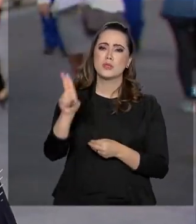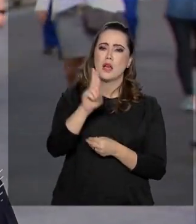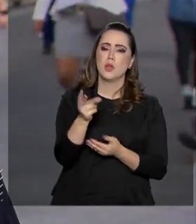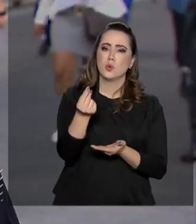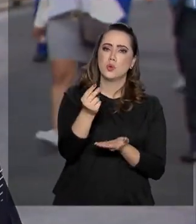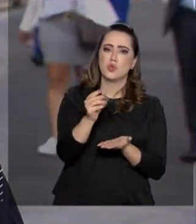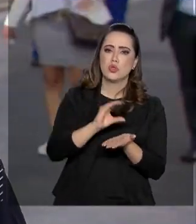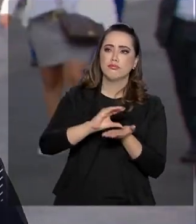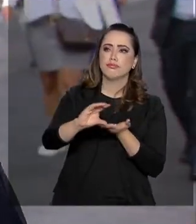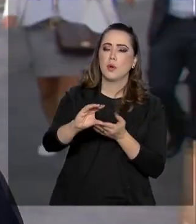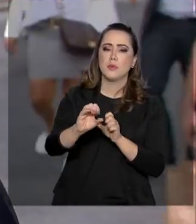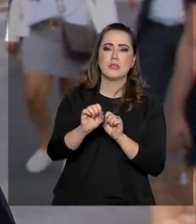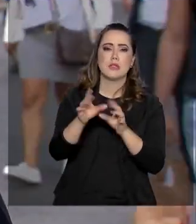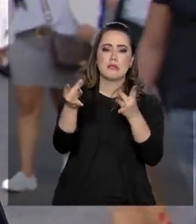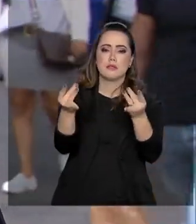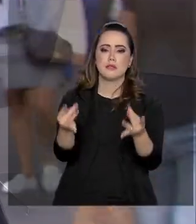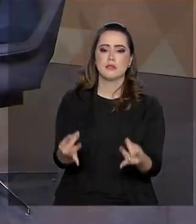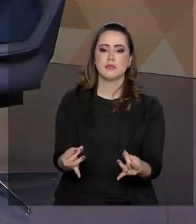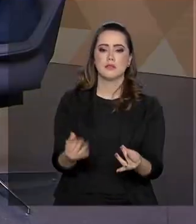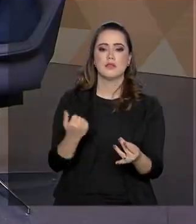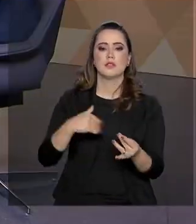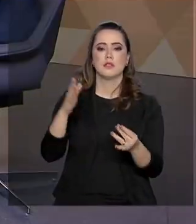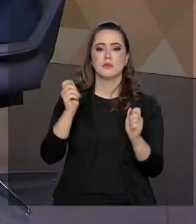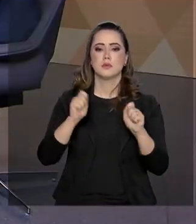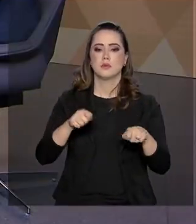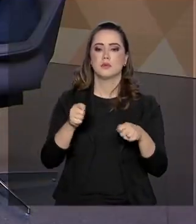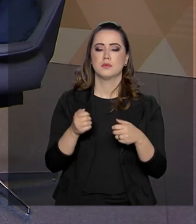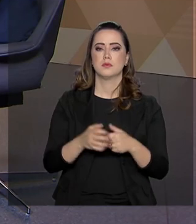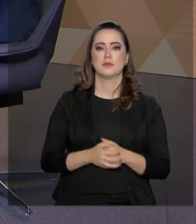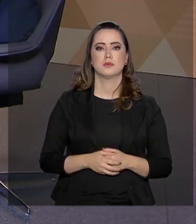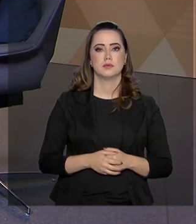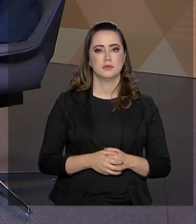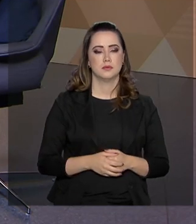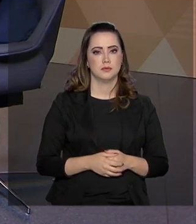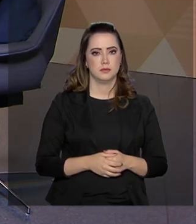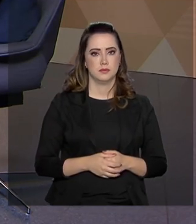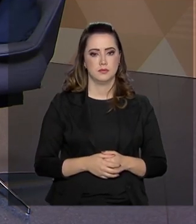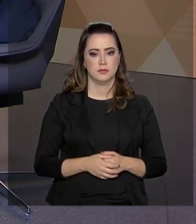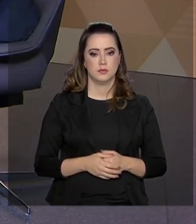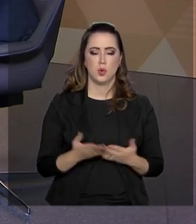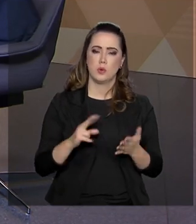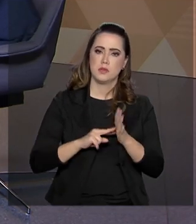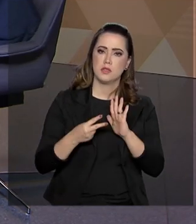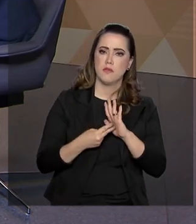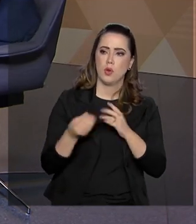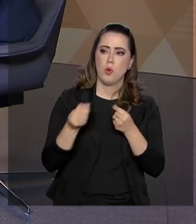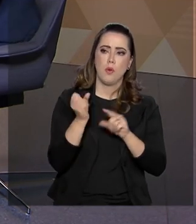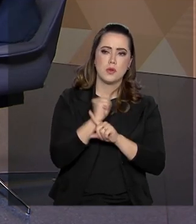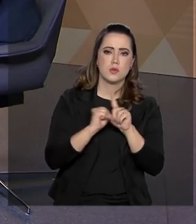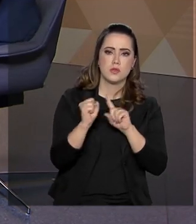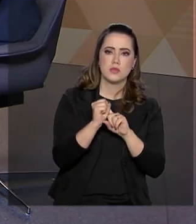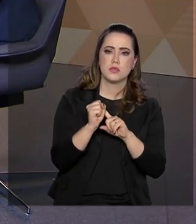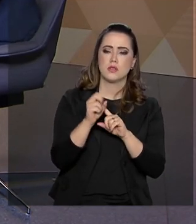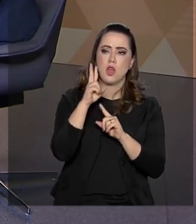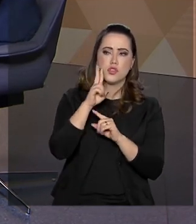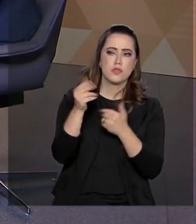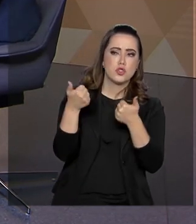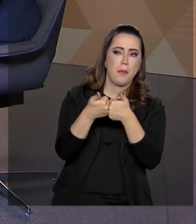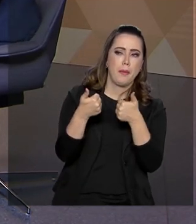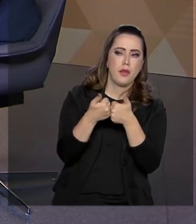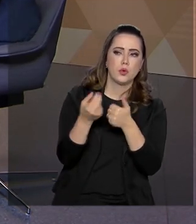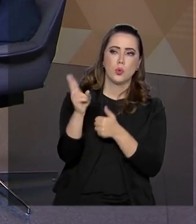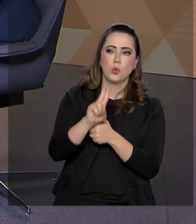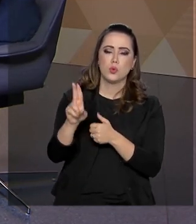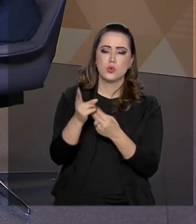verba para a educação de uma maneira mais detalhada e mais acessível. Ou seja, como a sociedade pode acompanhar a aplicação desses recursos?